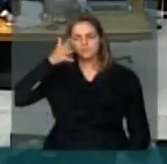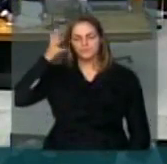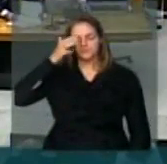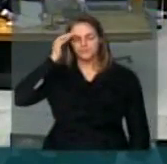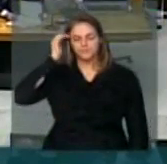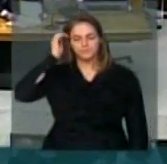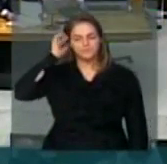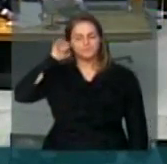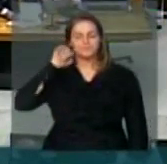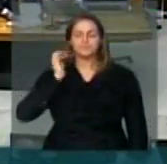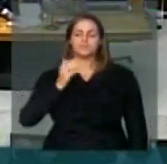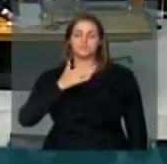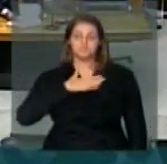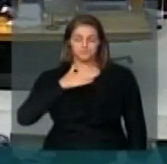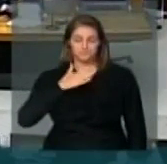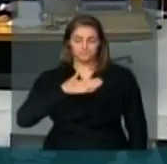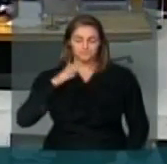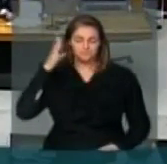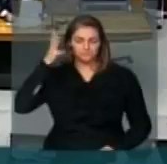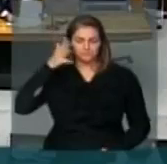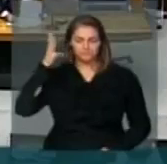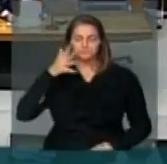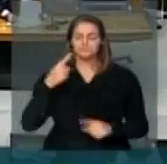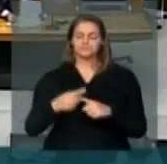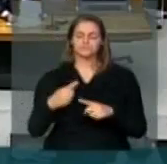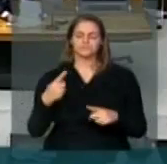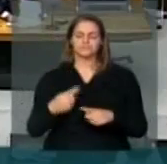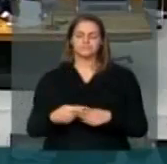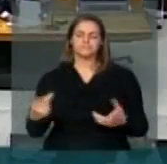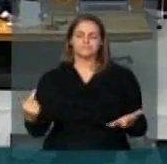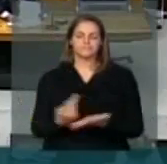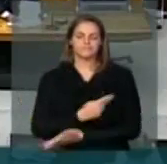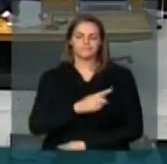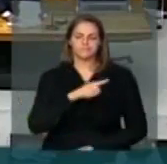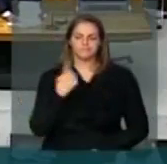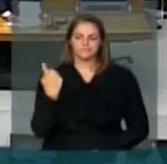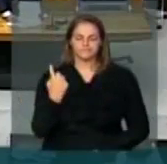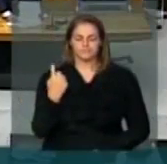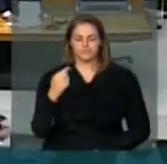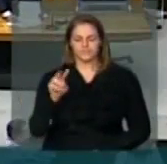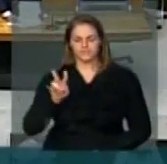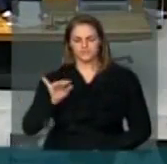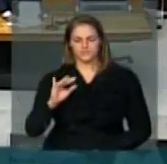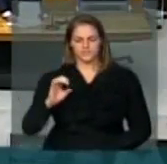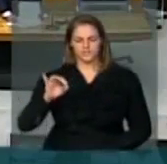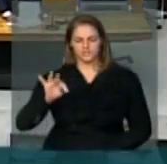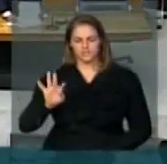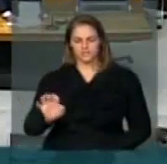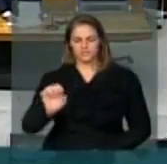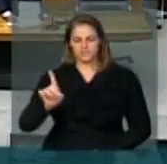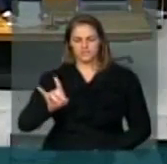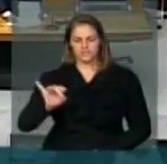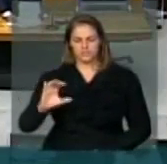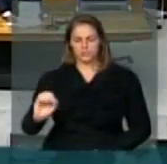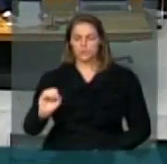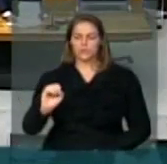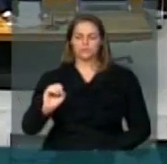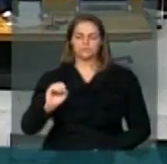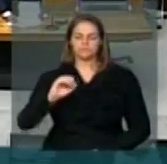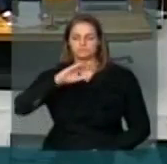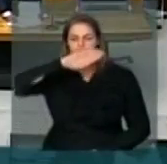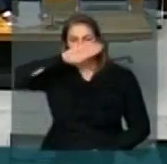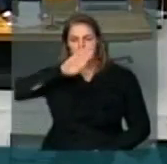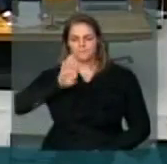manifestação minha por conta da morte do Dom Vicente Zico, o nosso eterno bispo